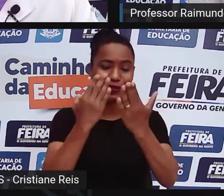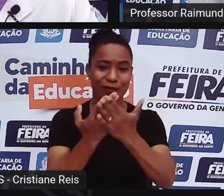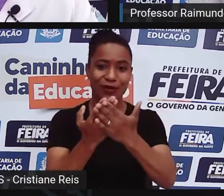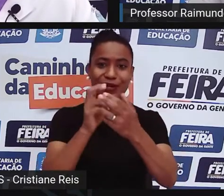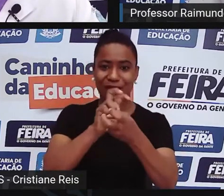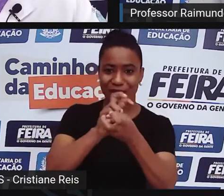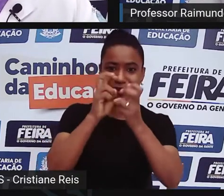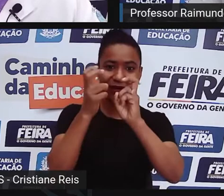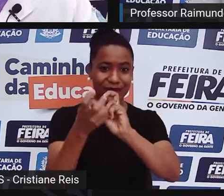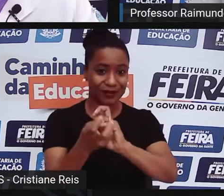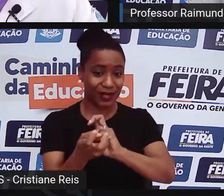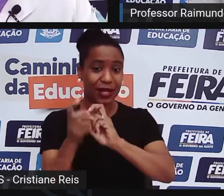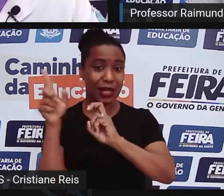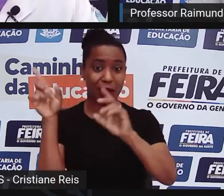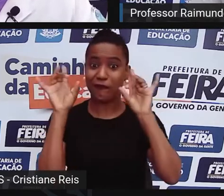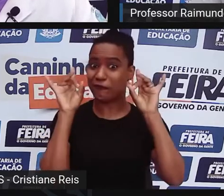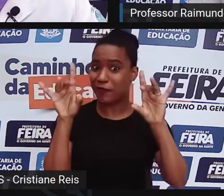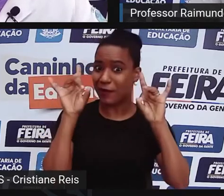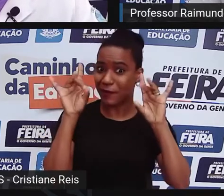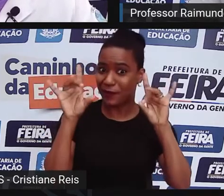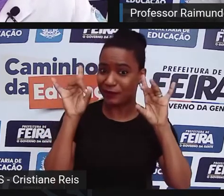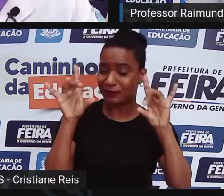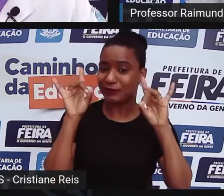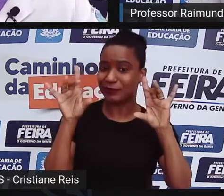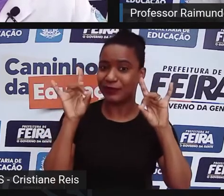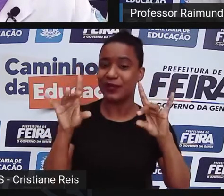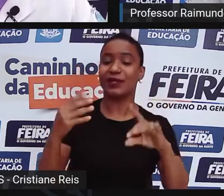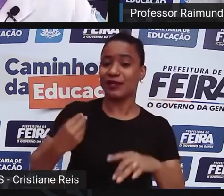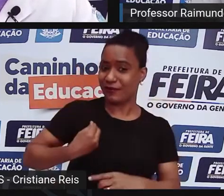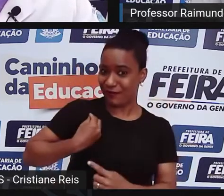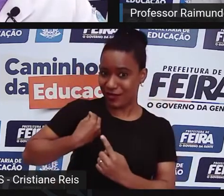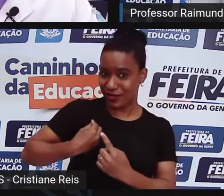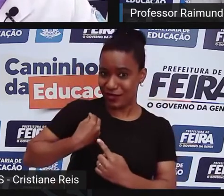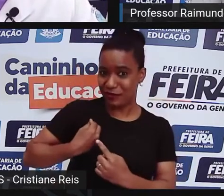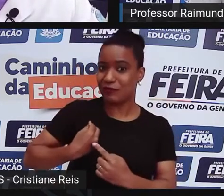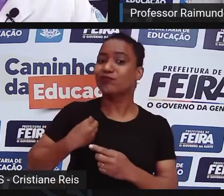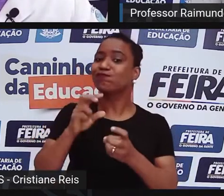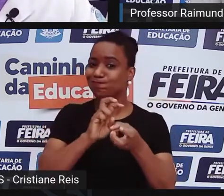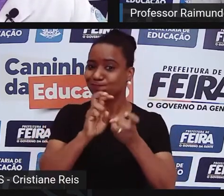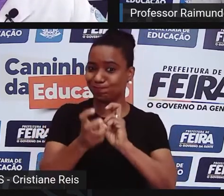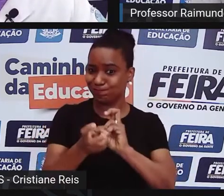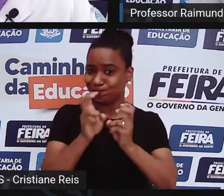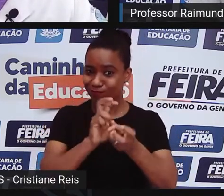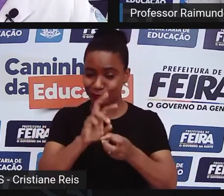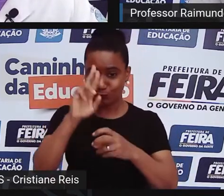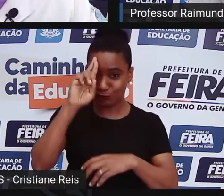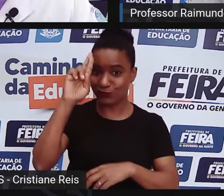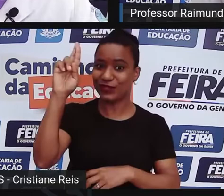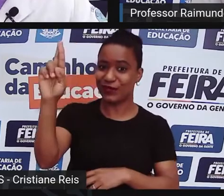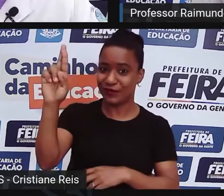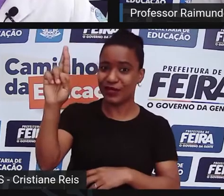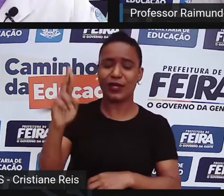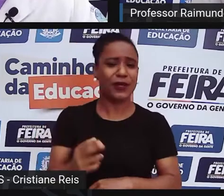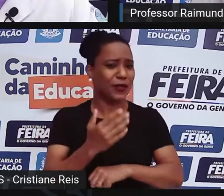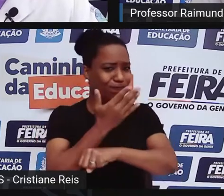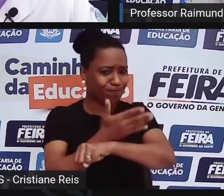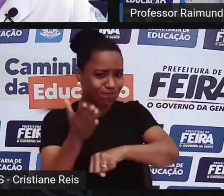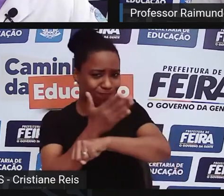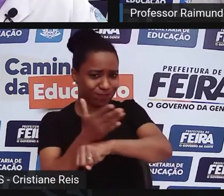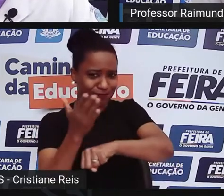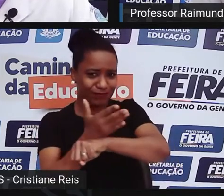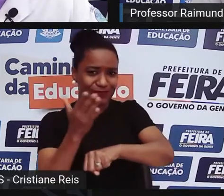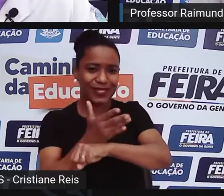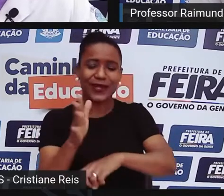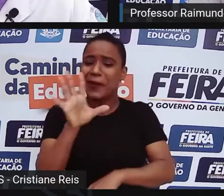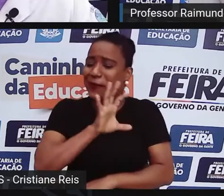grande mestre em Santo Amaro, graças a Deus ele está vivo ainda aí. E aí eu me apaixonei pela prática da capoeira,